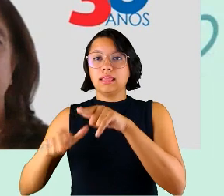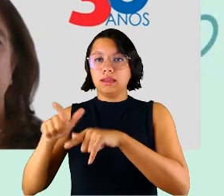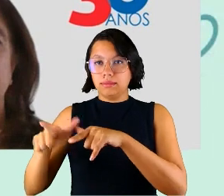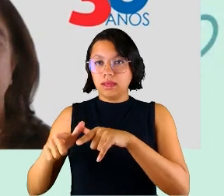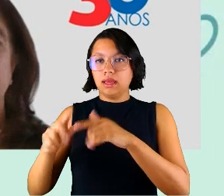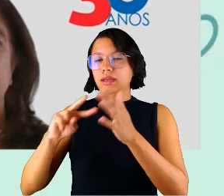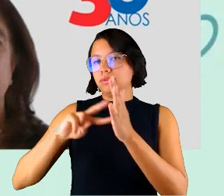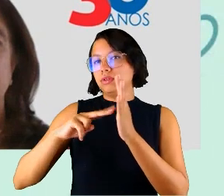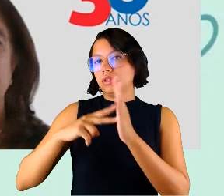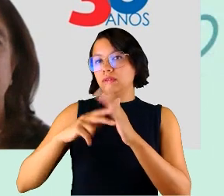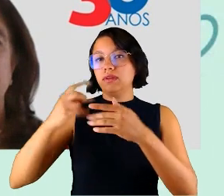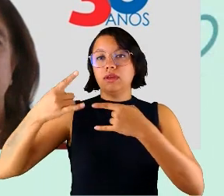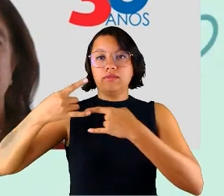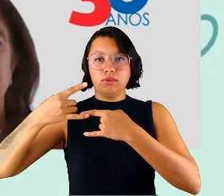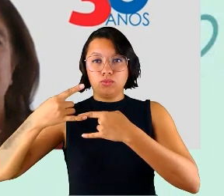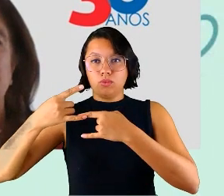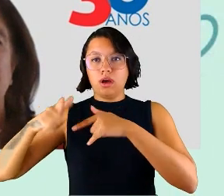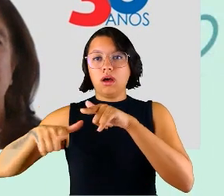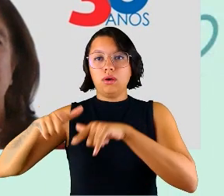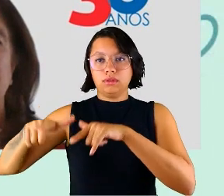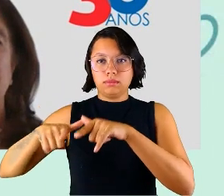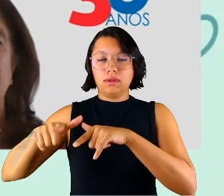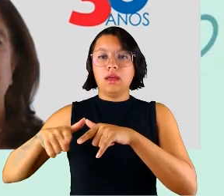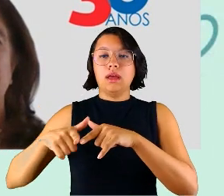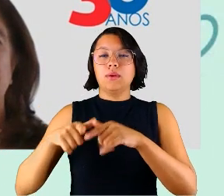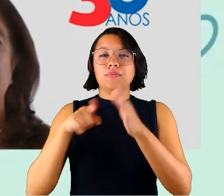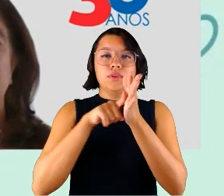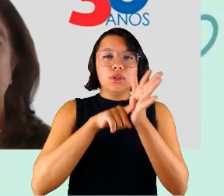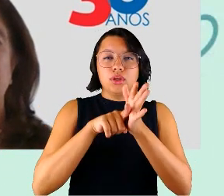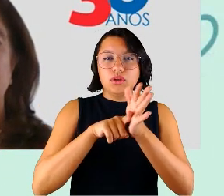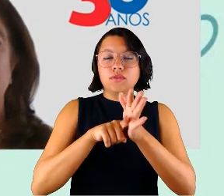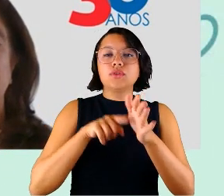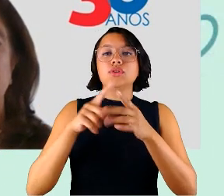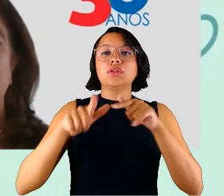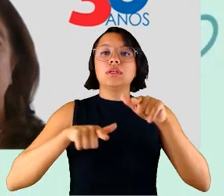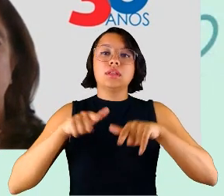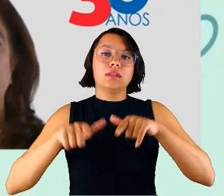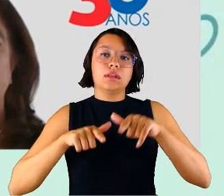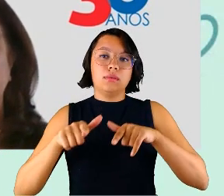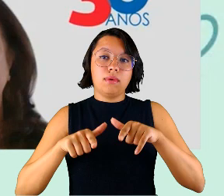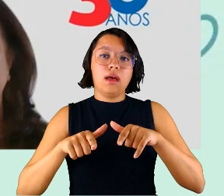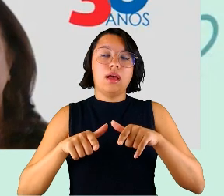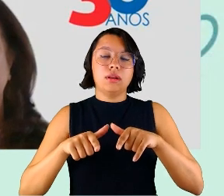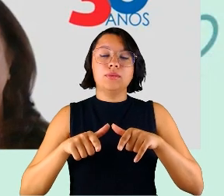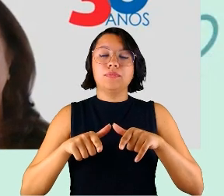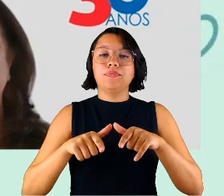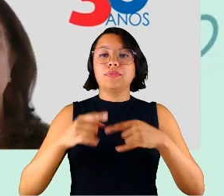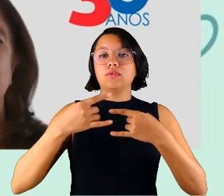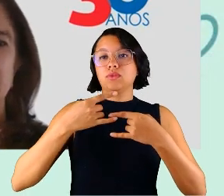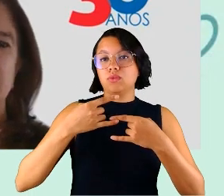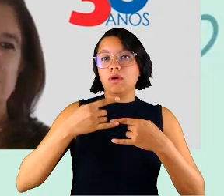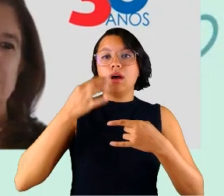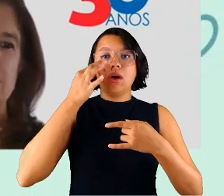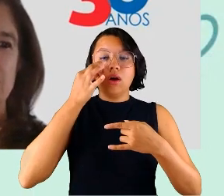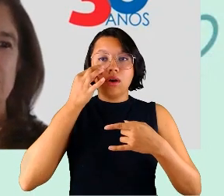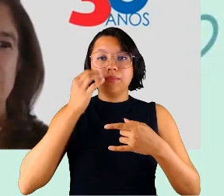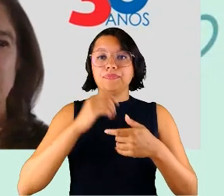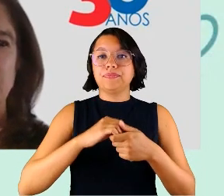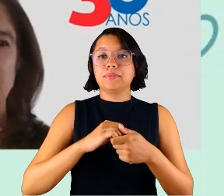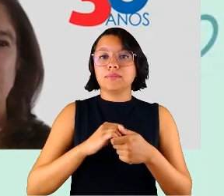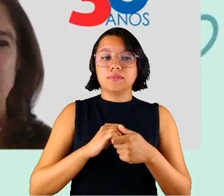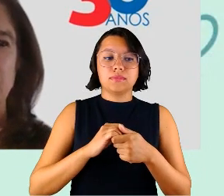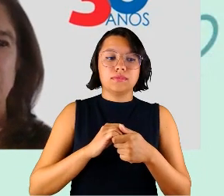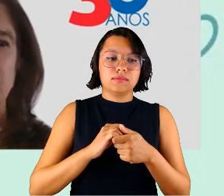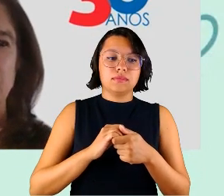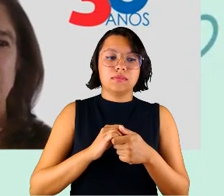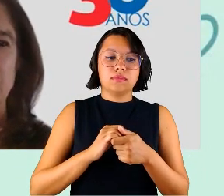aquele ezinho de virtual, que investiga trabalhos flexíveis e trabalho remoto, e o Grupo Impacto, que